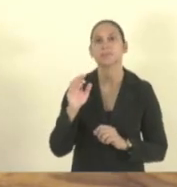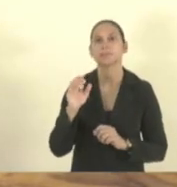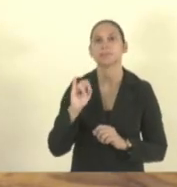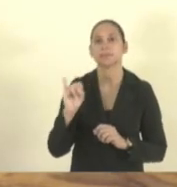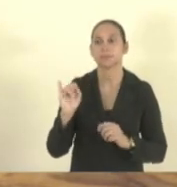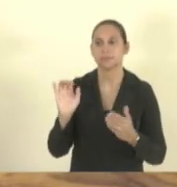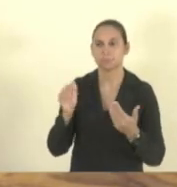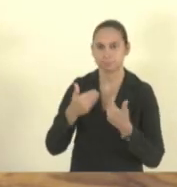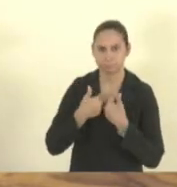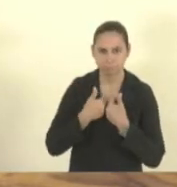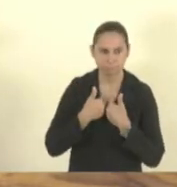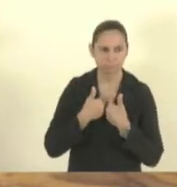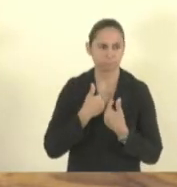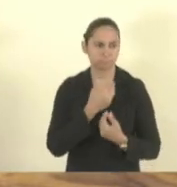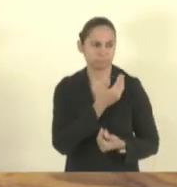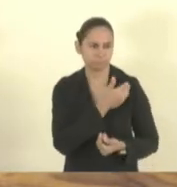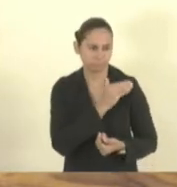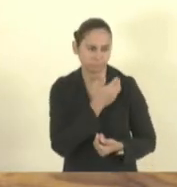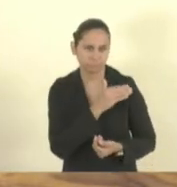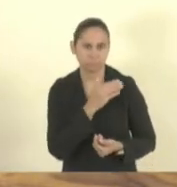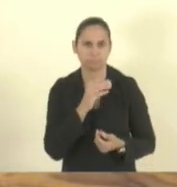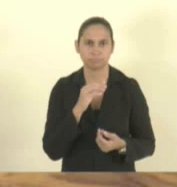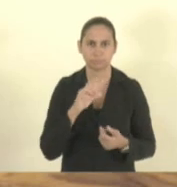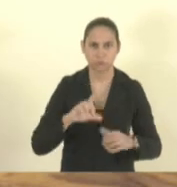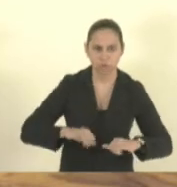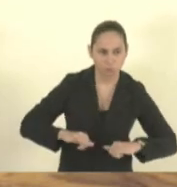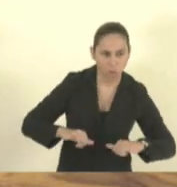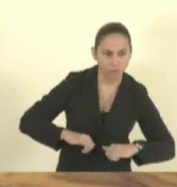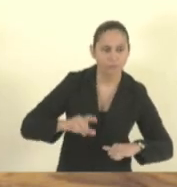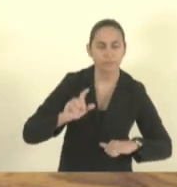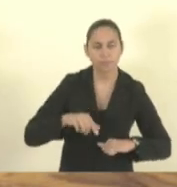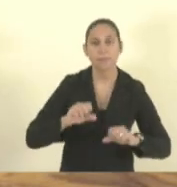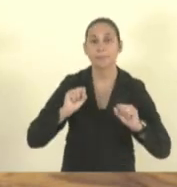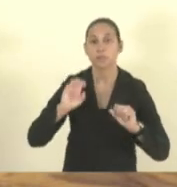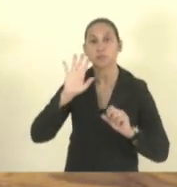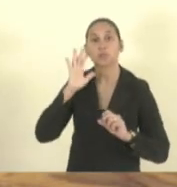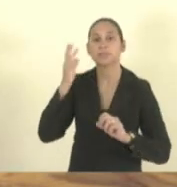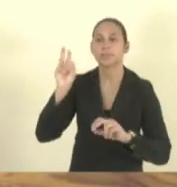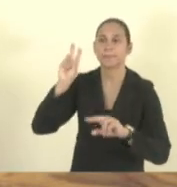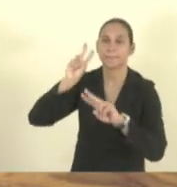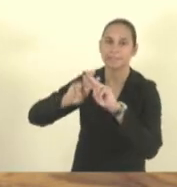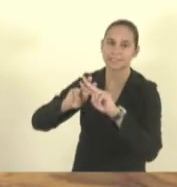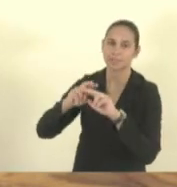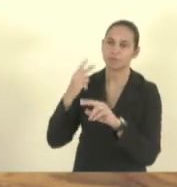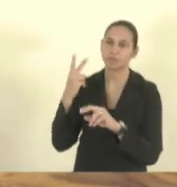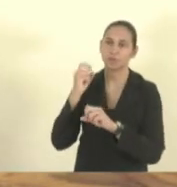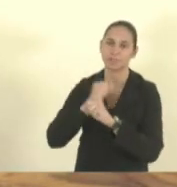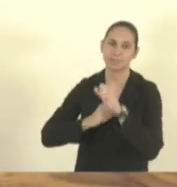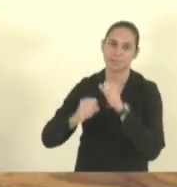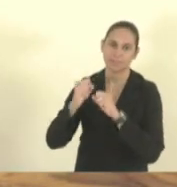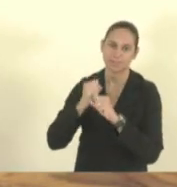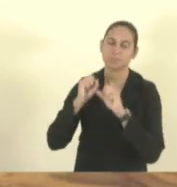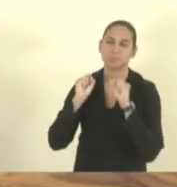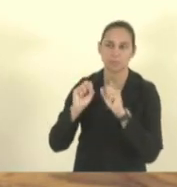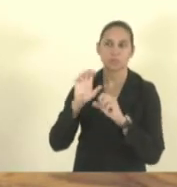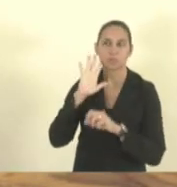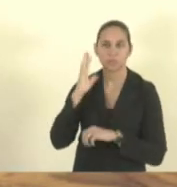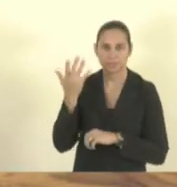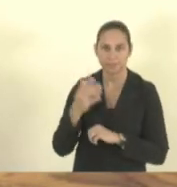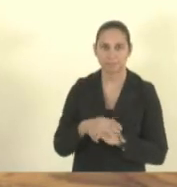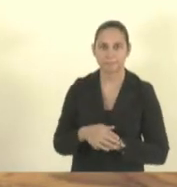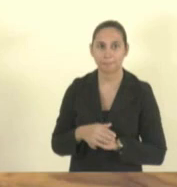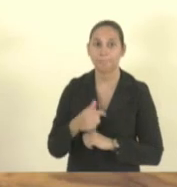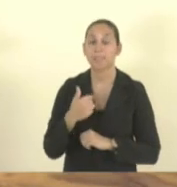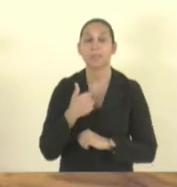ele for discriminado na escola. 2 anos de prisão além do pagamento de multa. Eu não queria